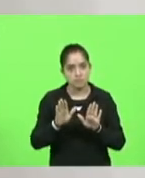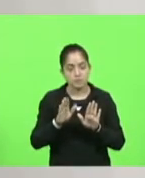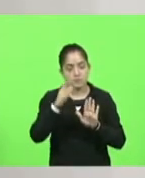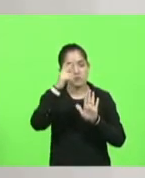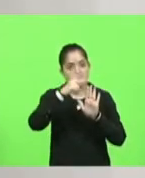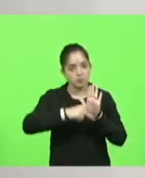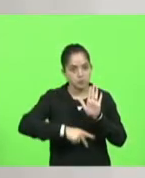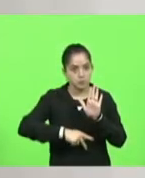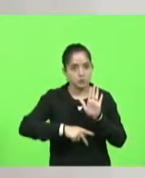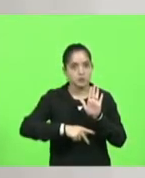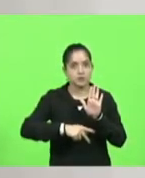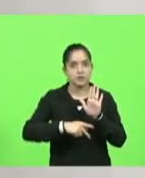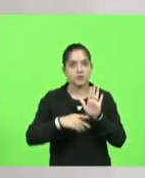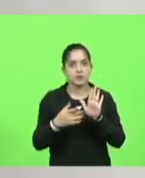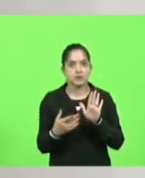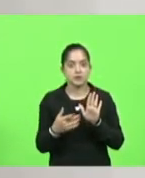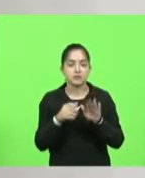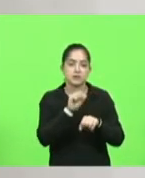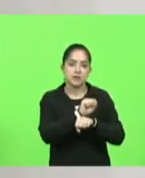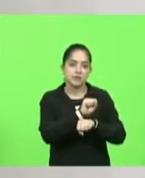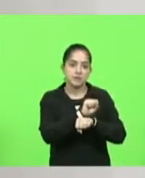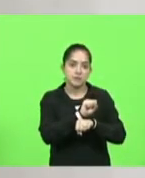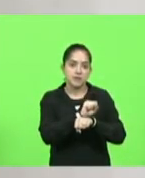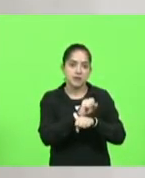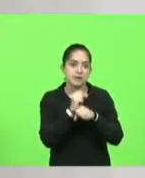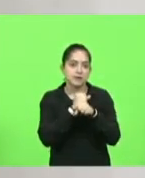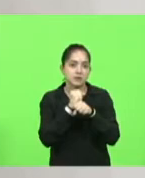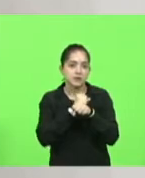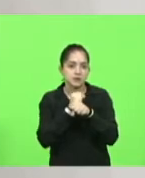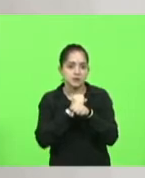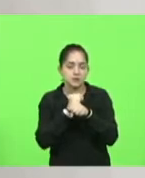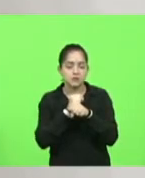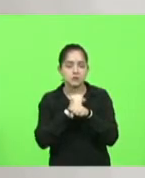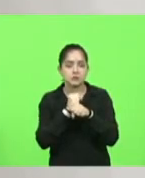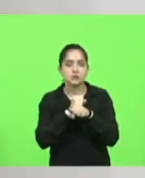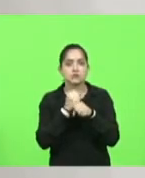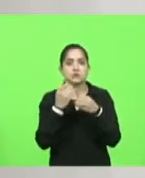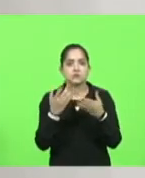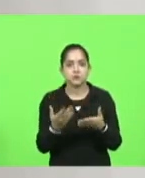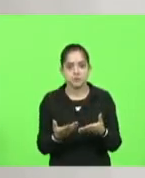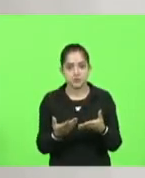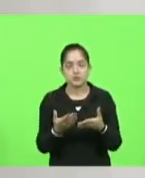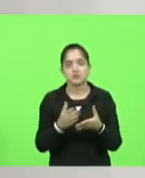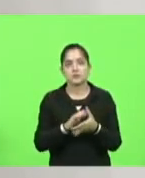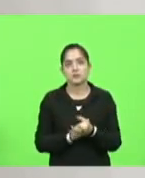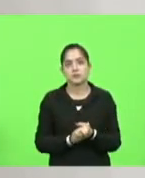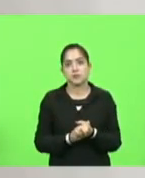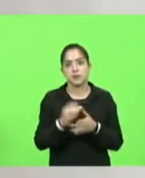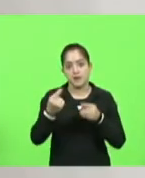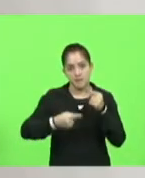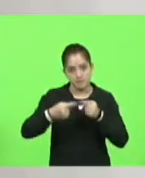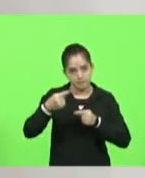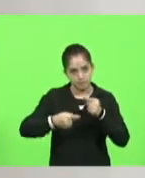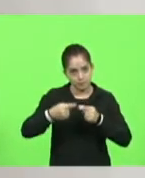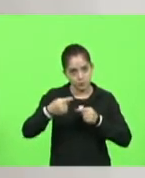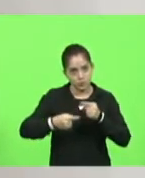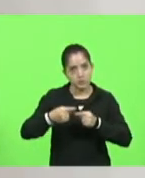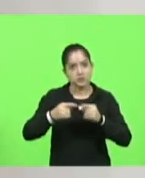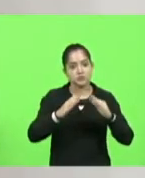para o Estado adormecido durante muitos anos que é a retomada de uma política habitacional.